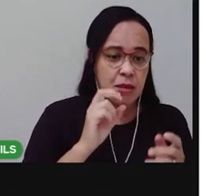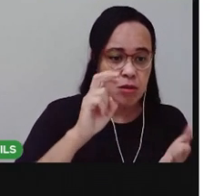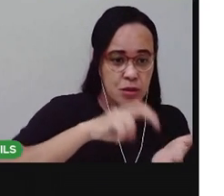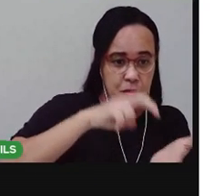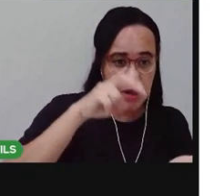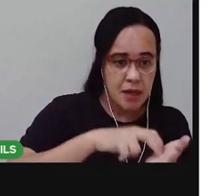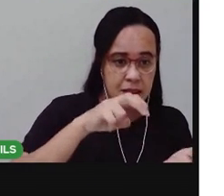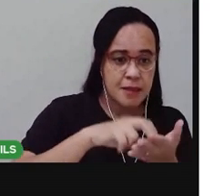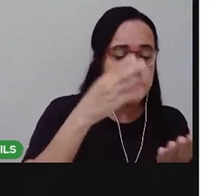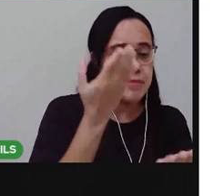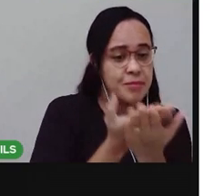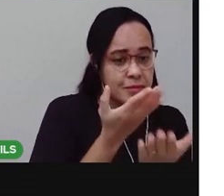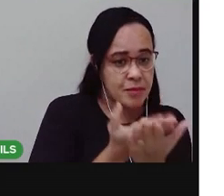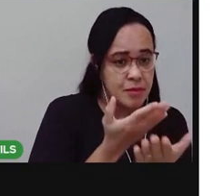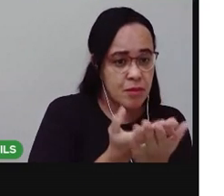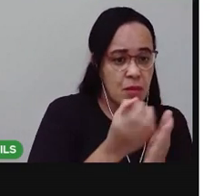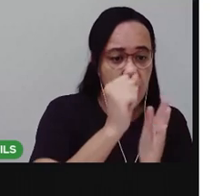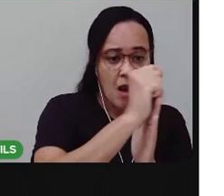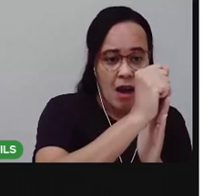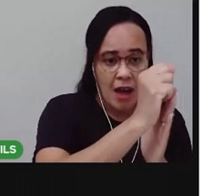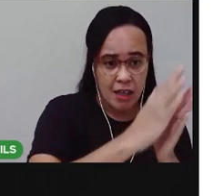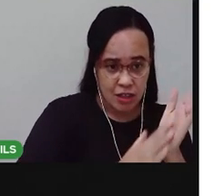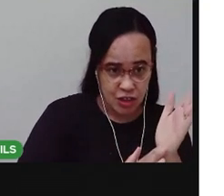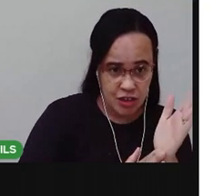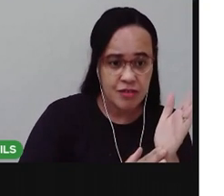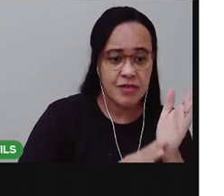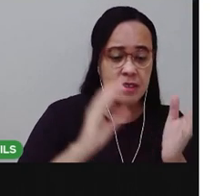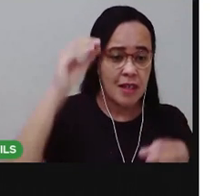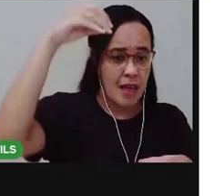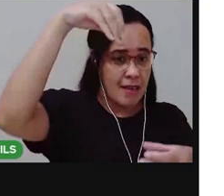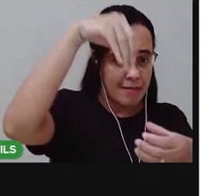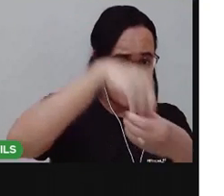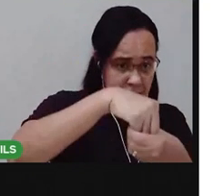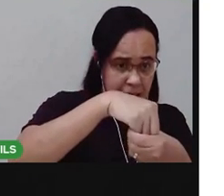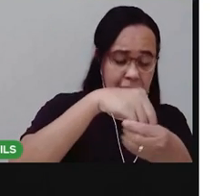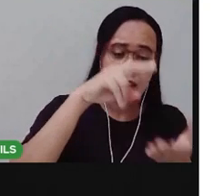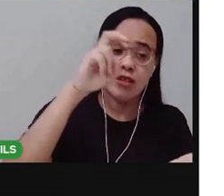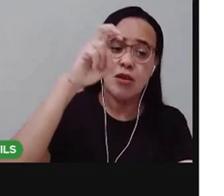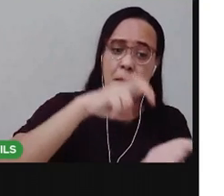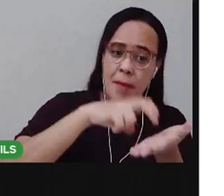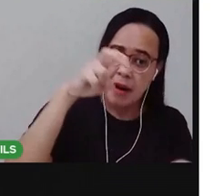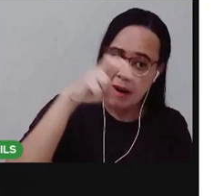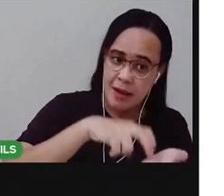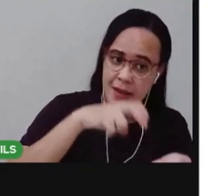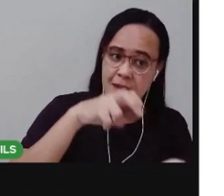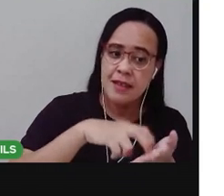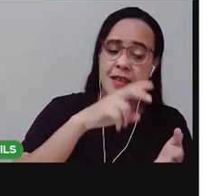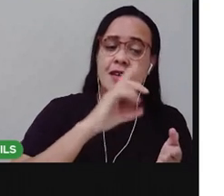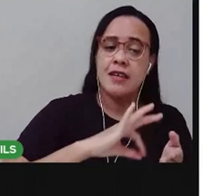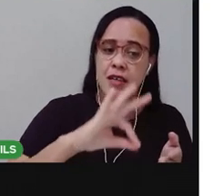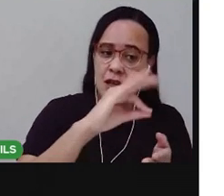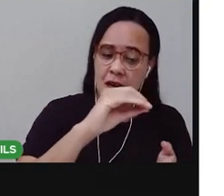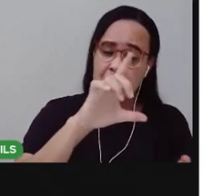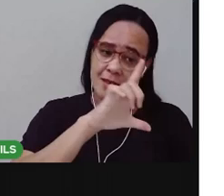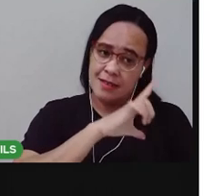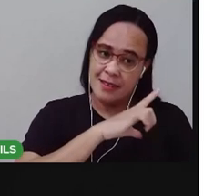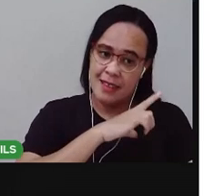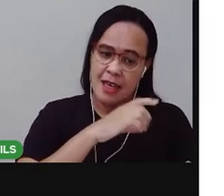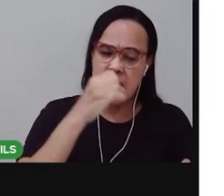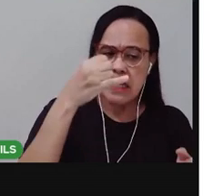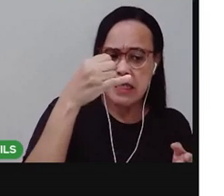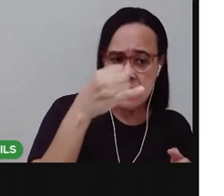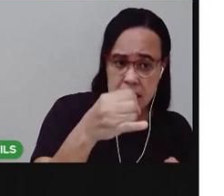então essa atividade vai estar na sua rotina todas as manhãs. Se você estuda tarde,